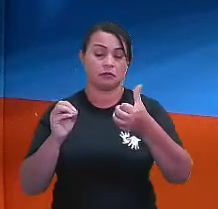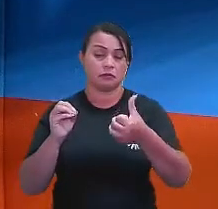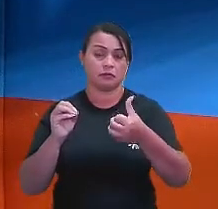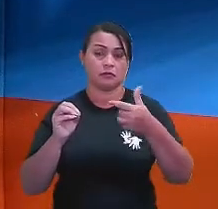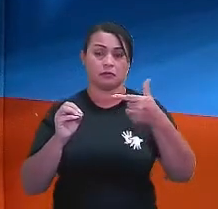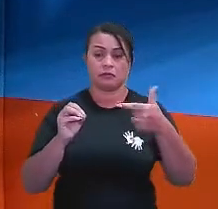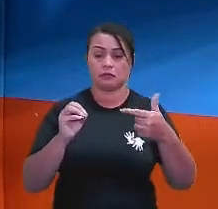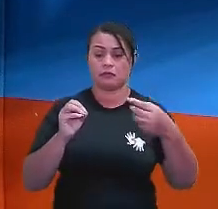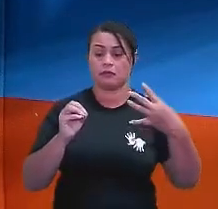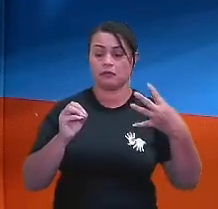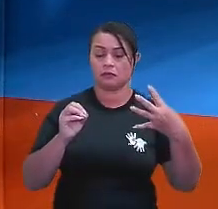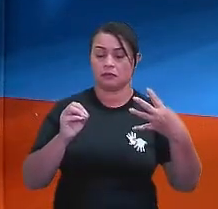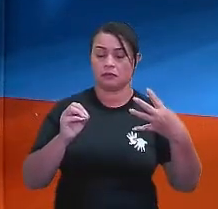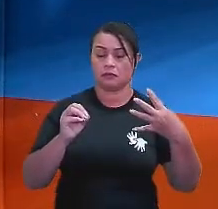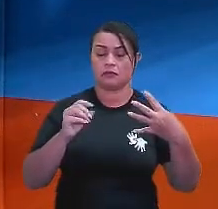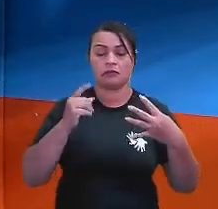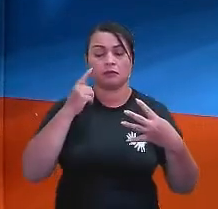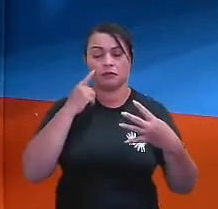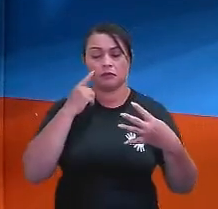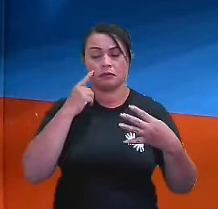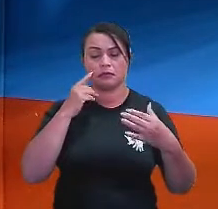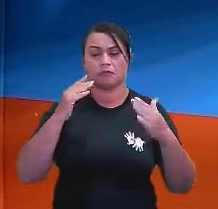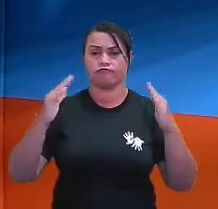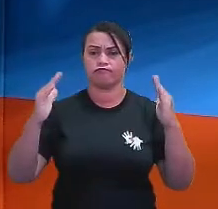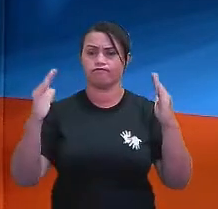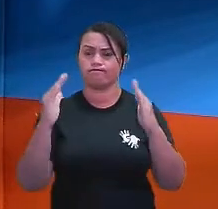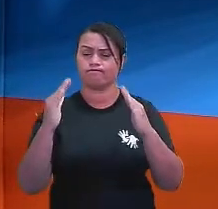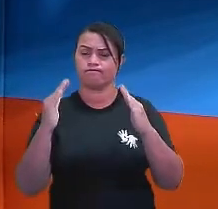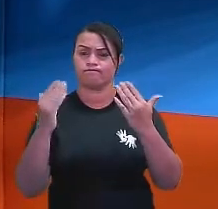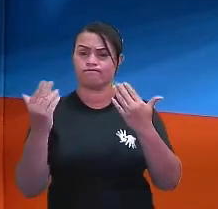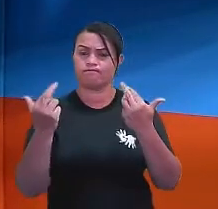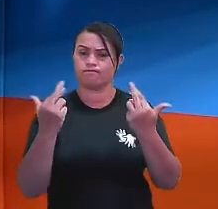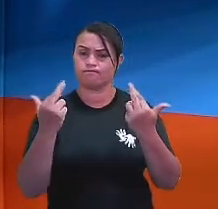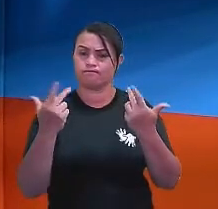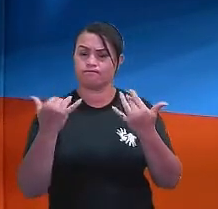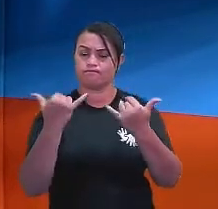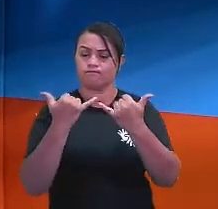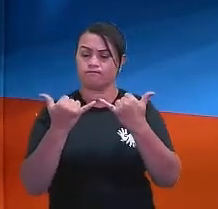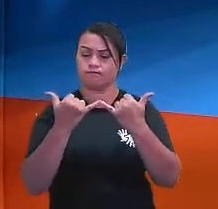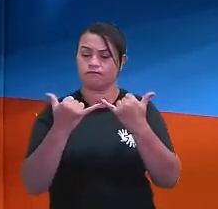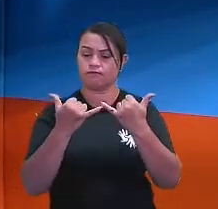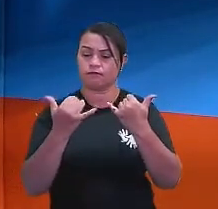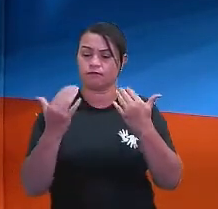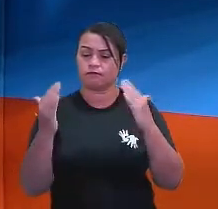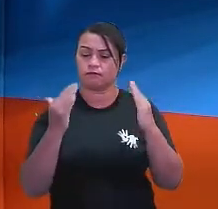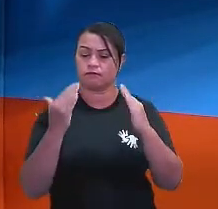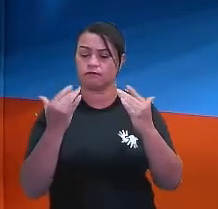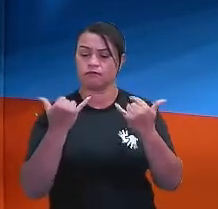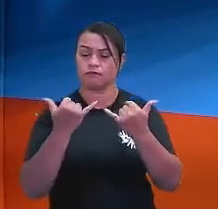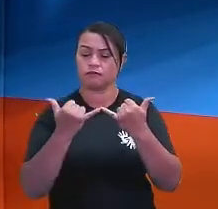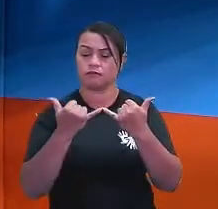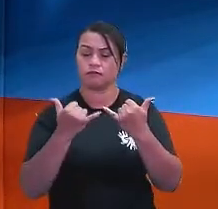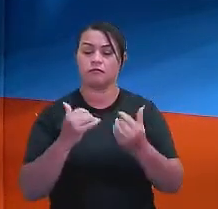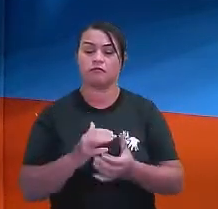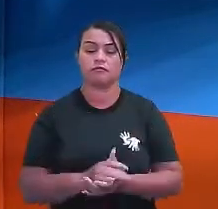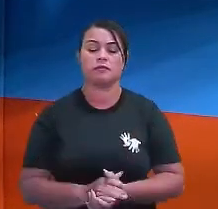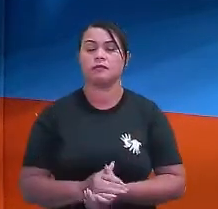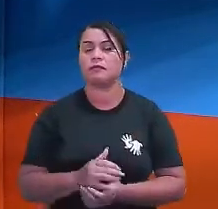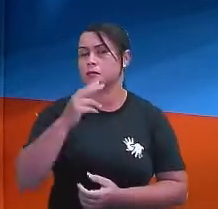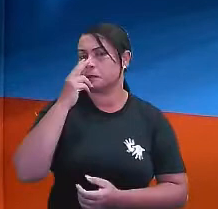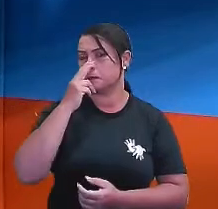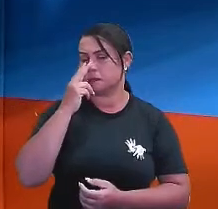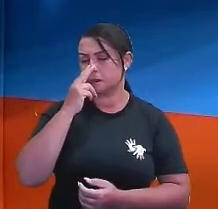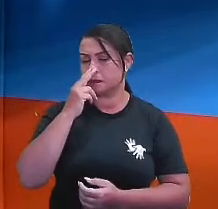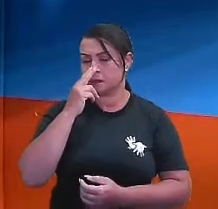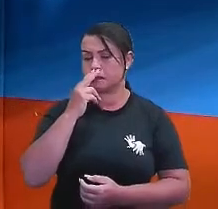24. Não são os lados proporcionais, não são os lados homólogos. Se a gente observar, a gente tem os mesmos